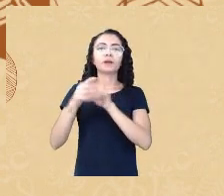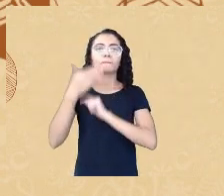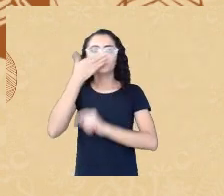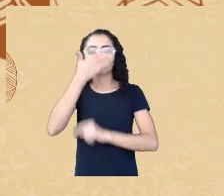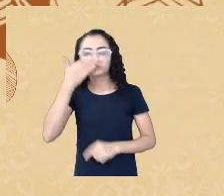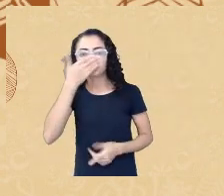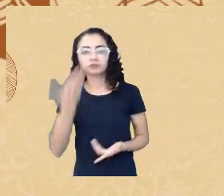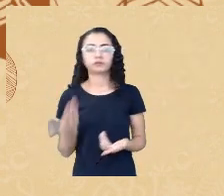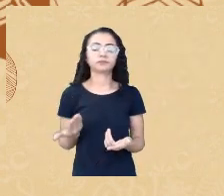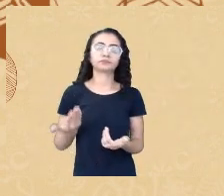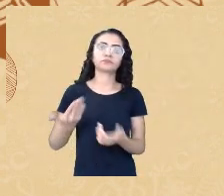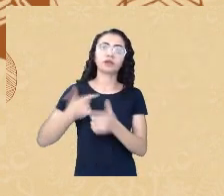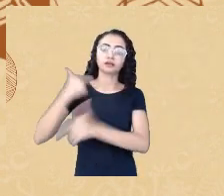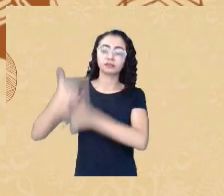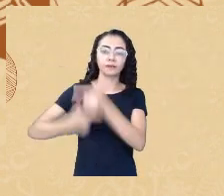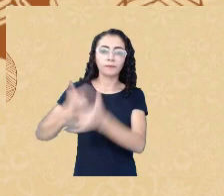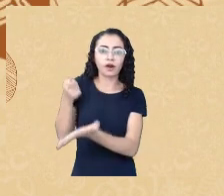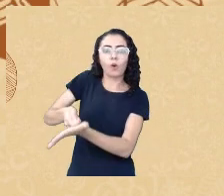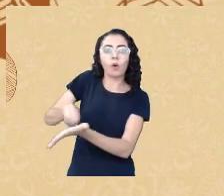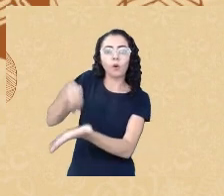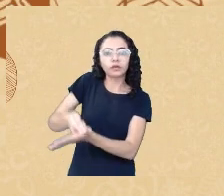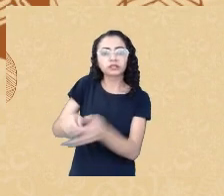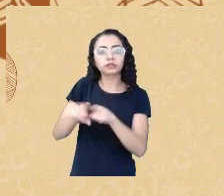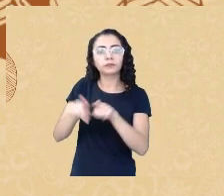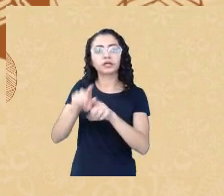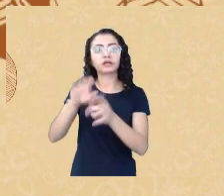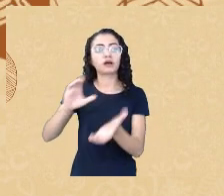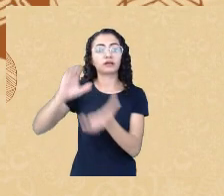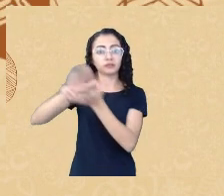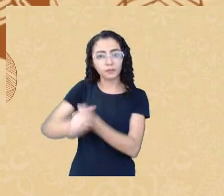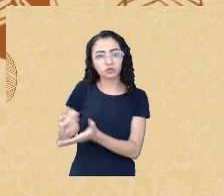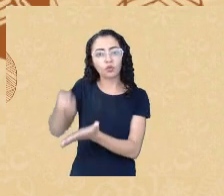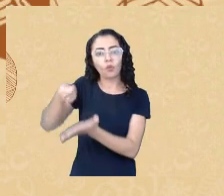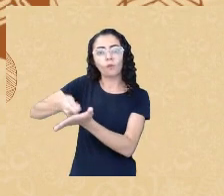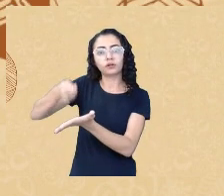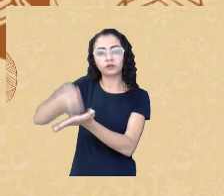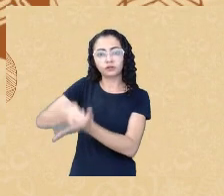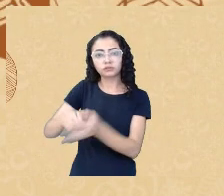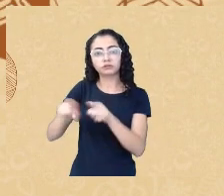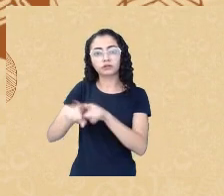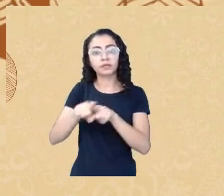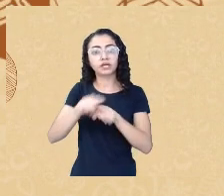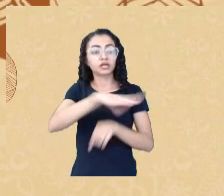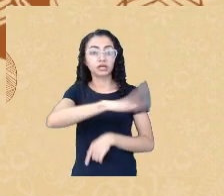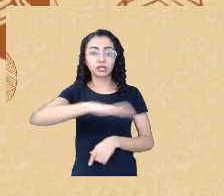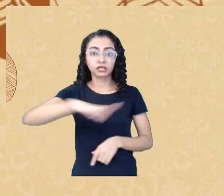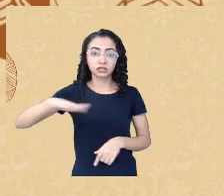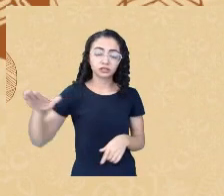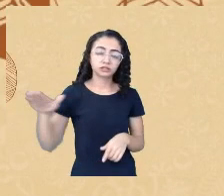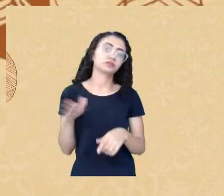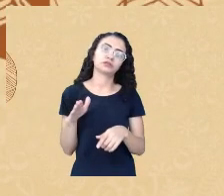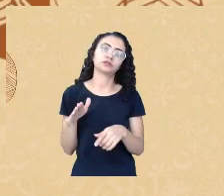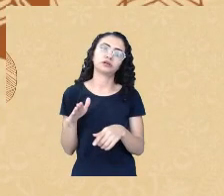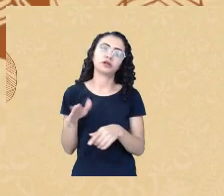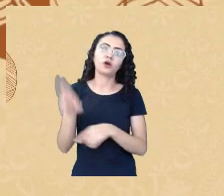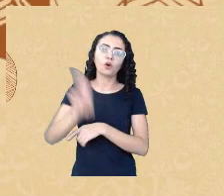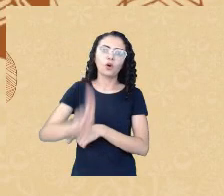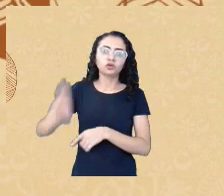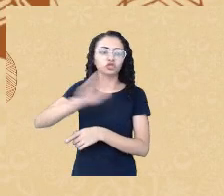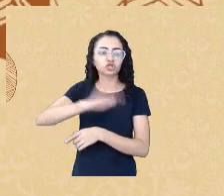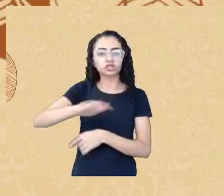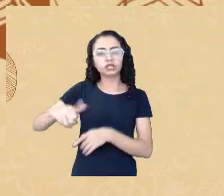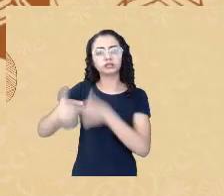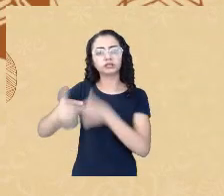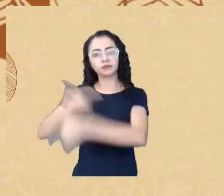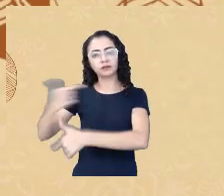casamentos forçados e exploração de menores e para mostrar para vocês esse mapa indica justamente quanto mais